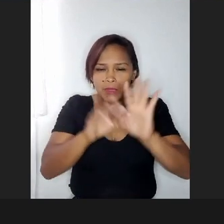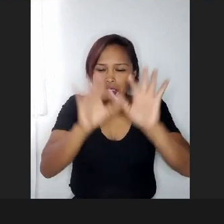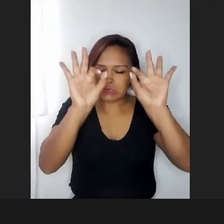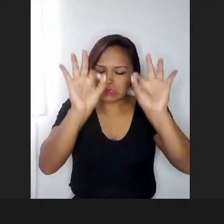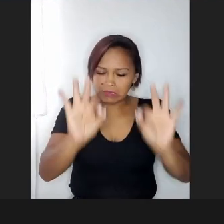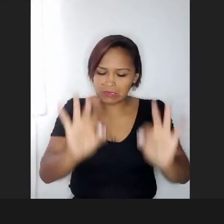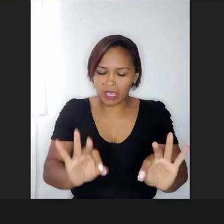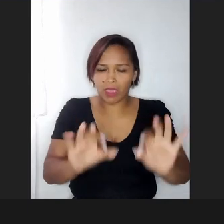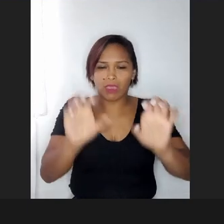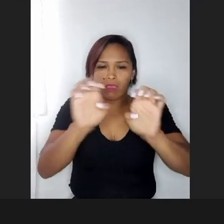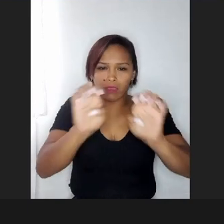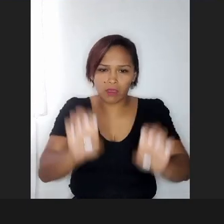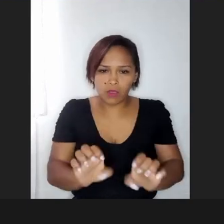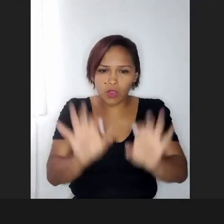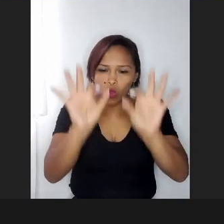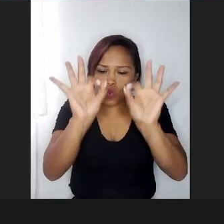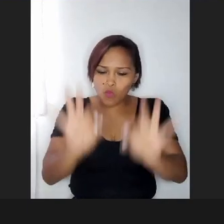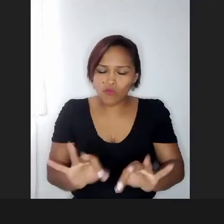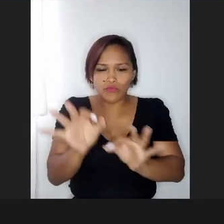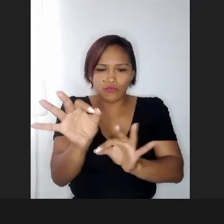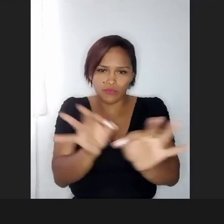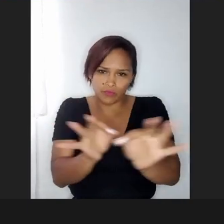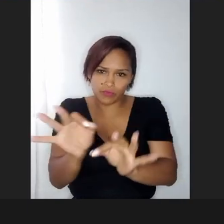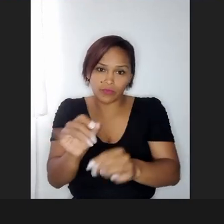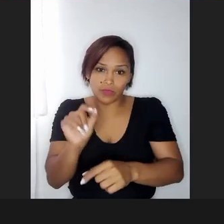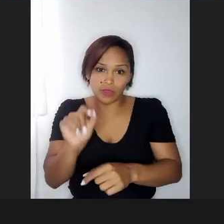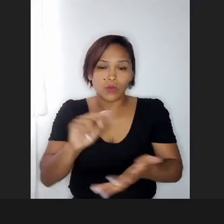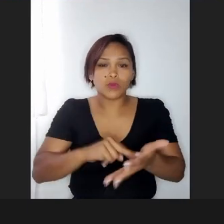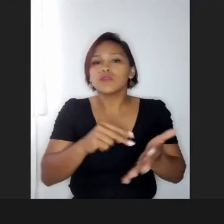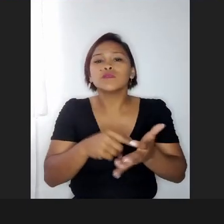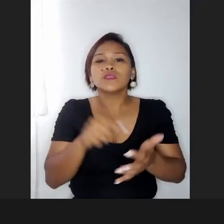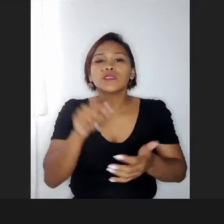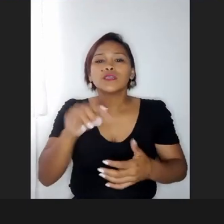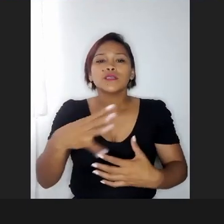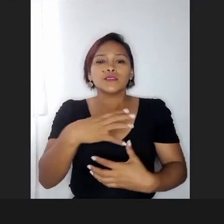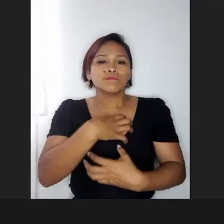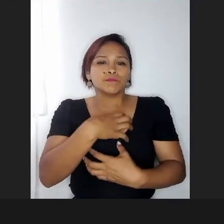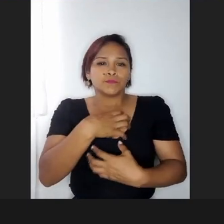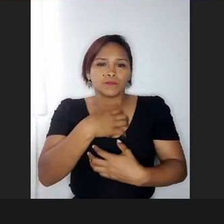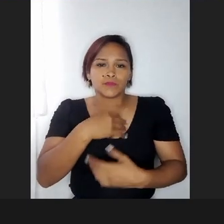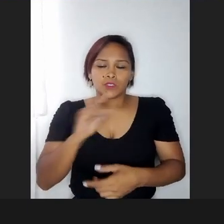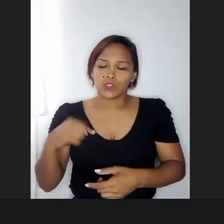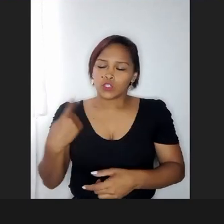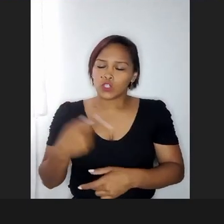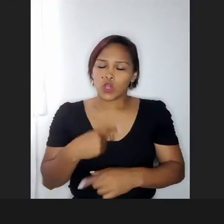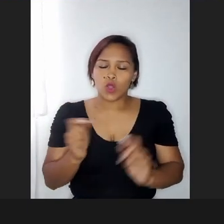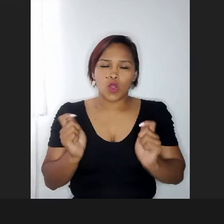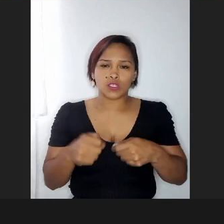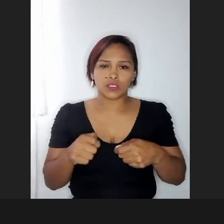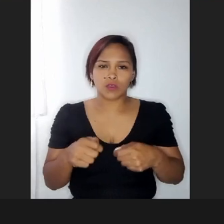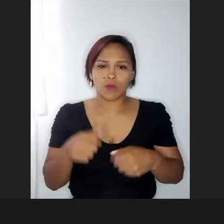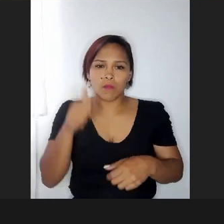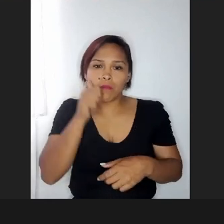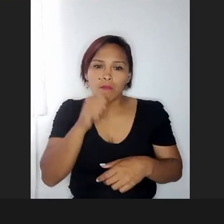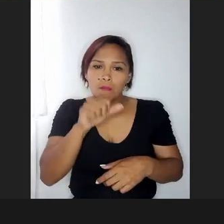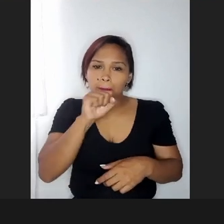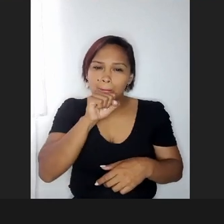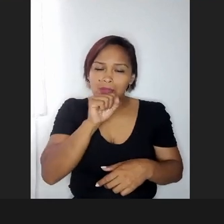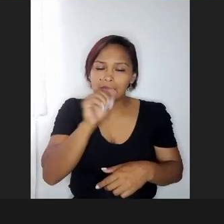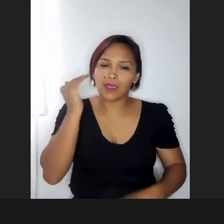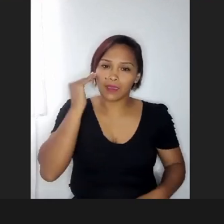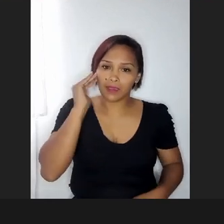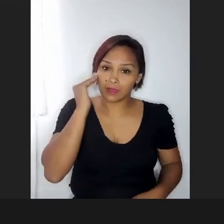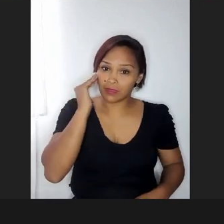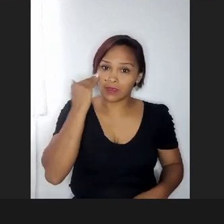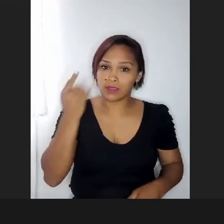bem estabelecida, bem feita, é eles, a gente ter essa previsibilidade em relação